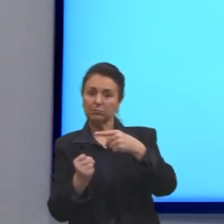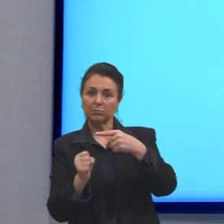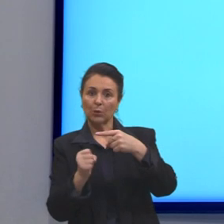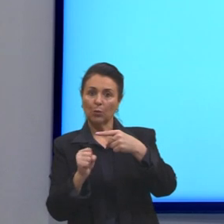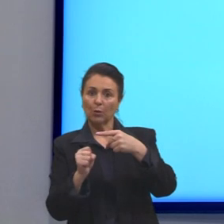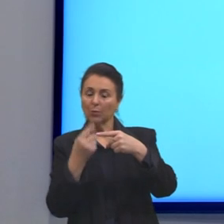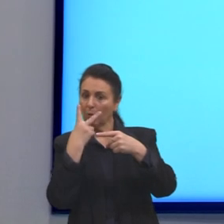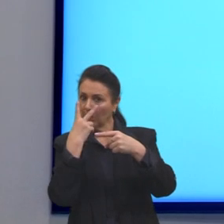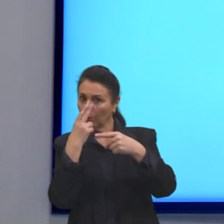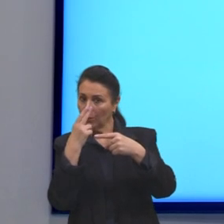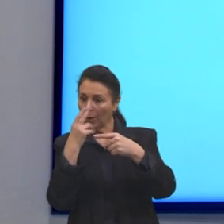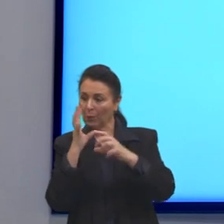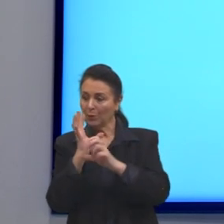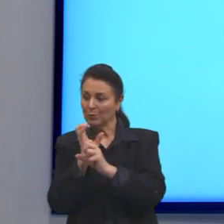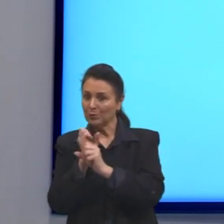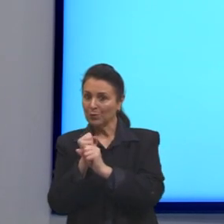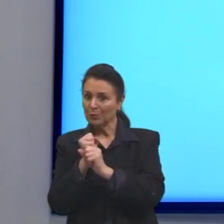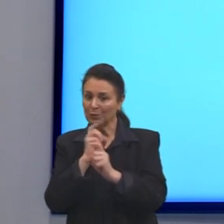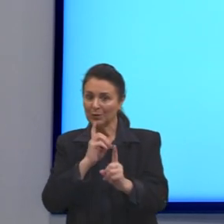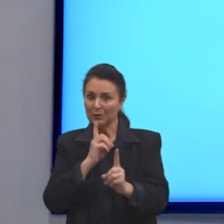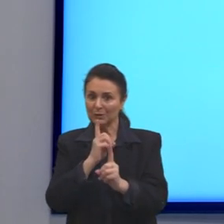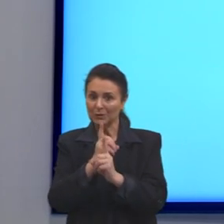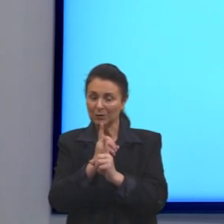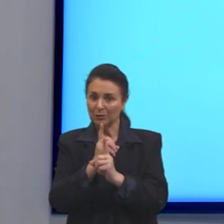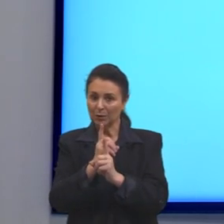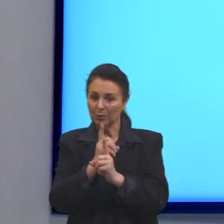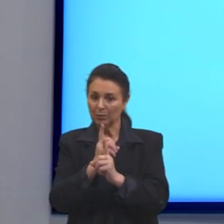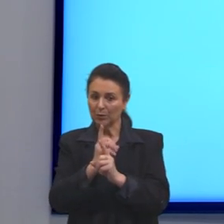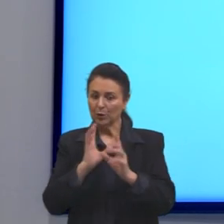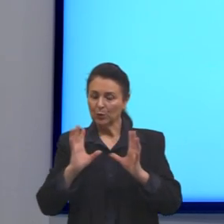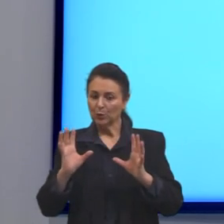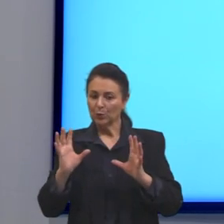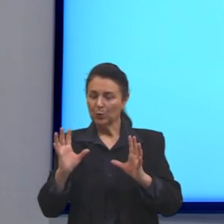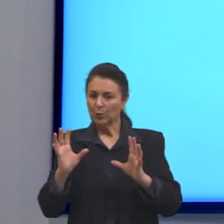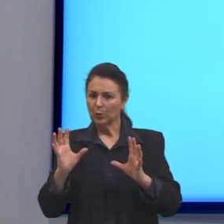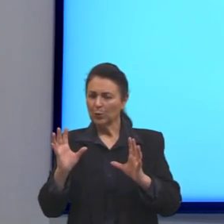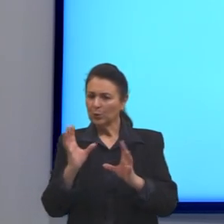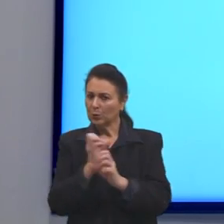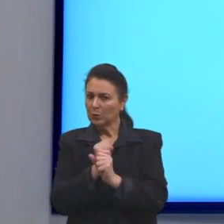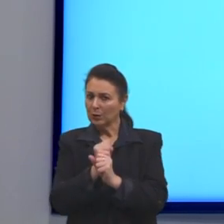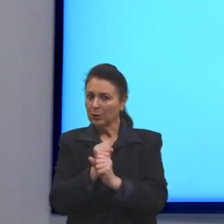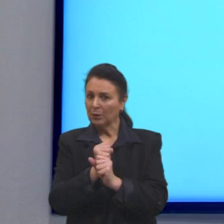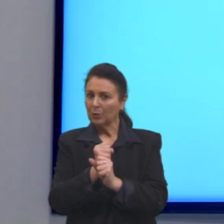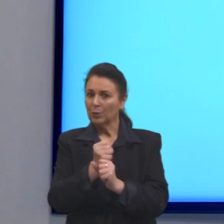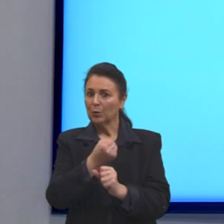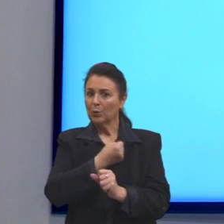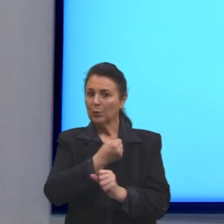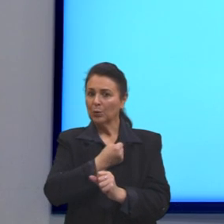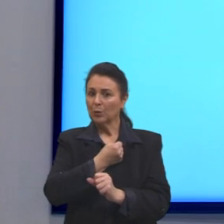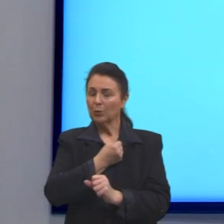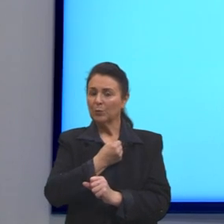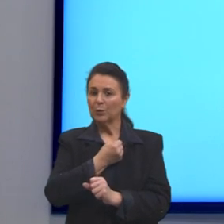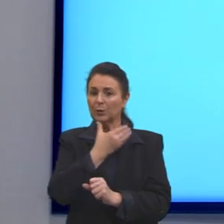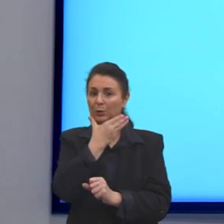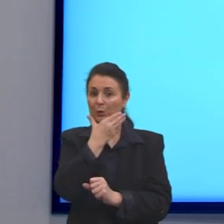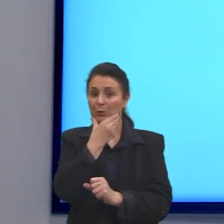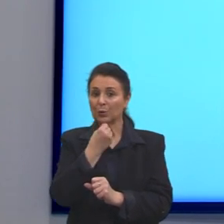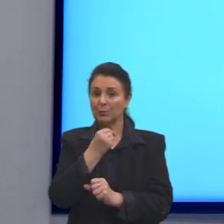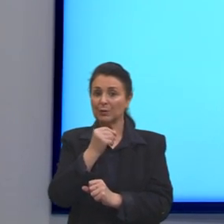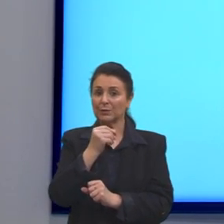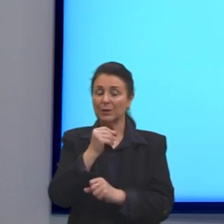consigo somar e descobrir que, em relação ao total, o número de homens é dado por 11